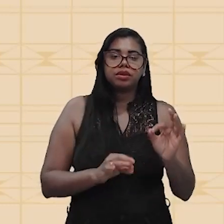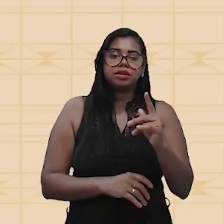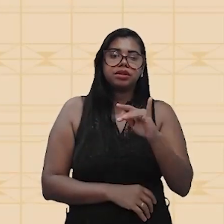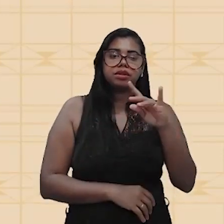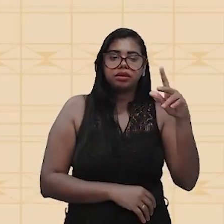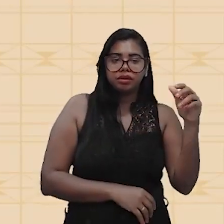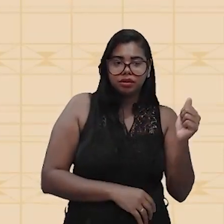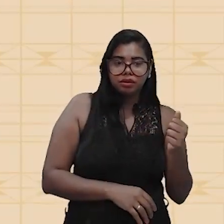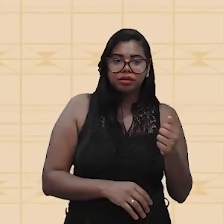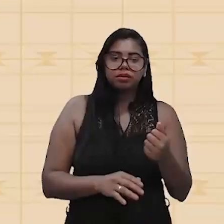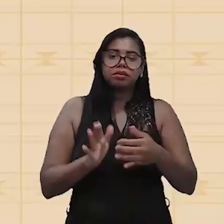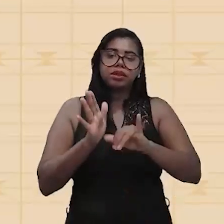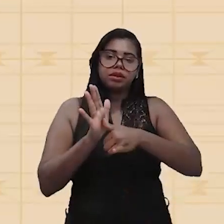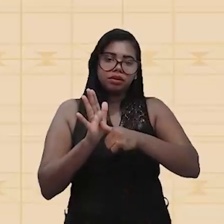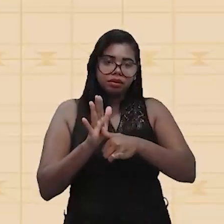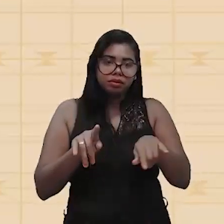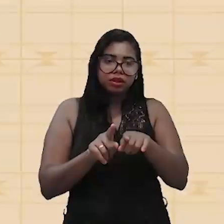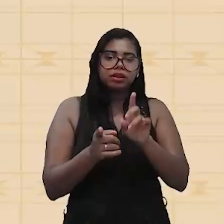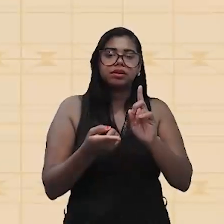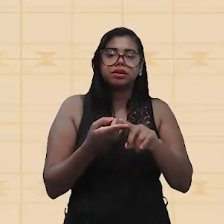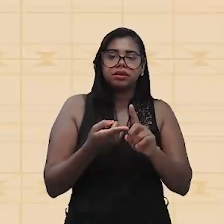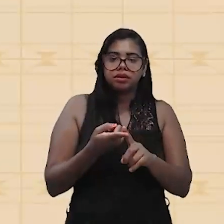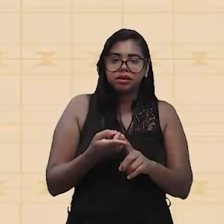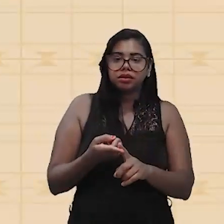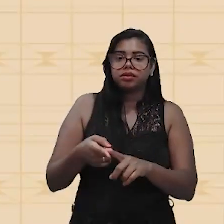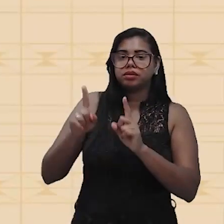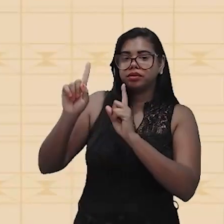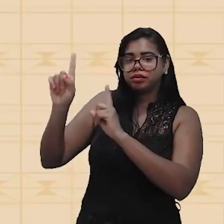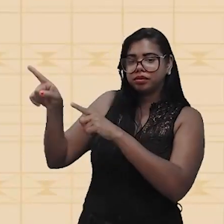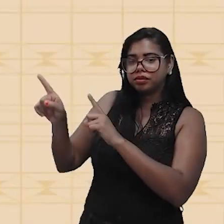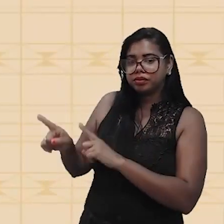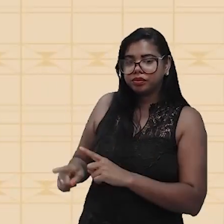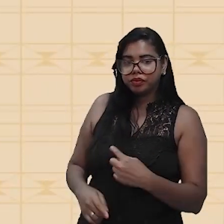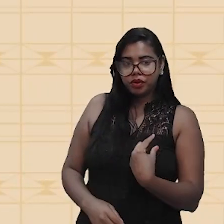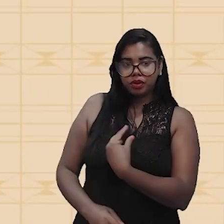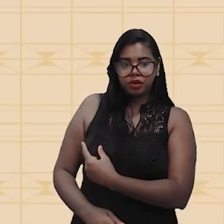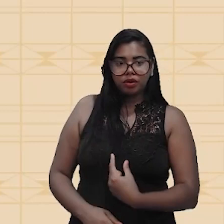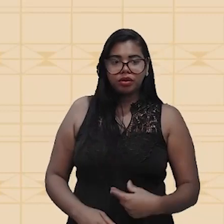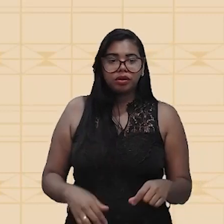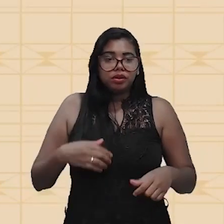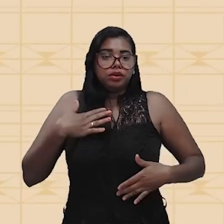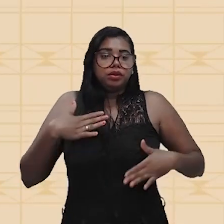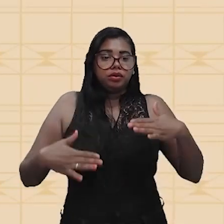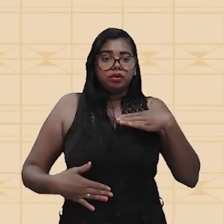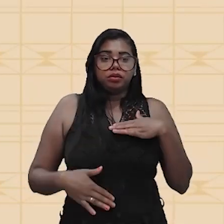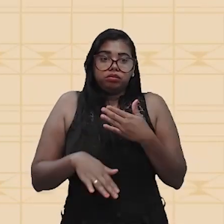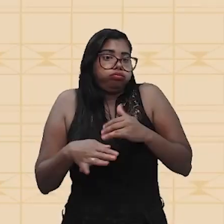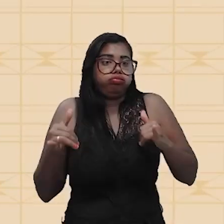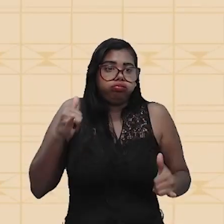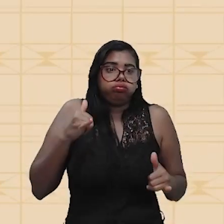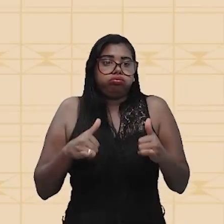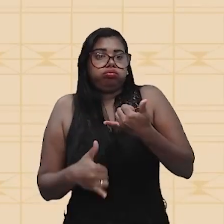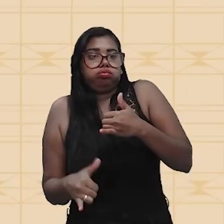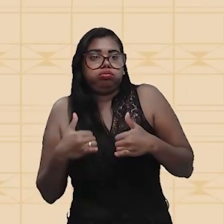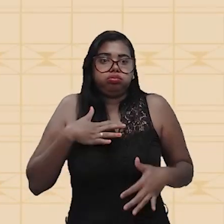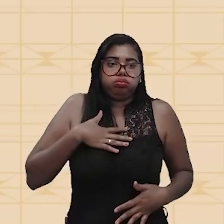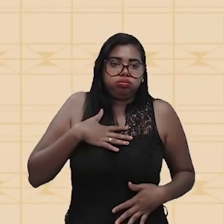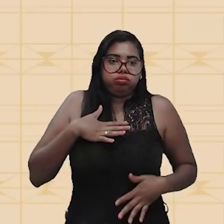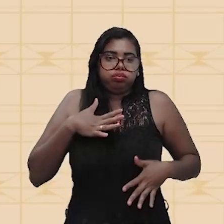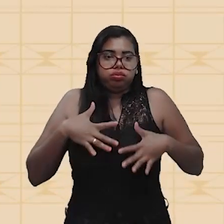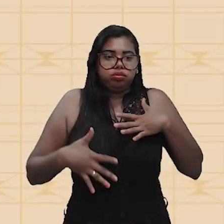por meio da eletrólise, nós temos o efeito fisiológico, que é o choque. Lembrando que nosso corpo, ele é